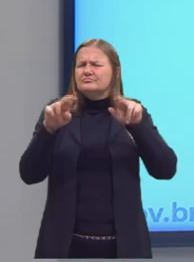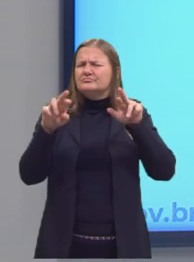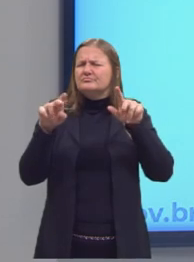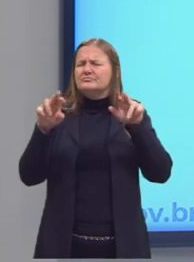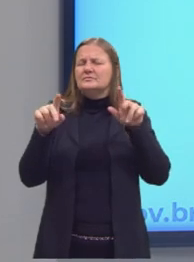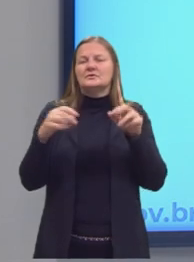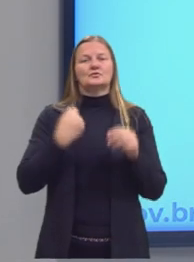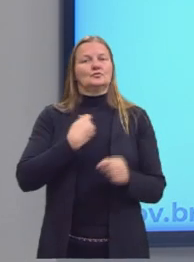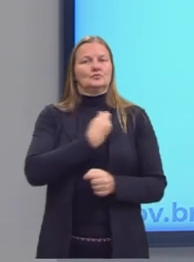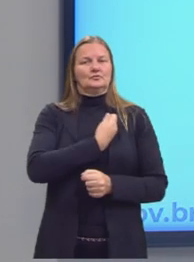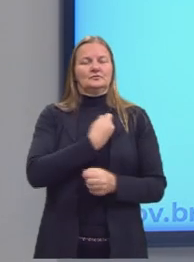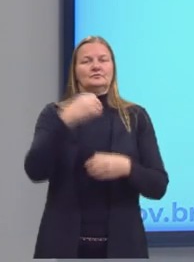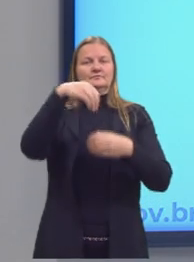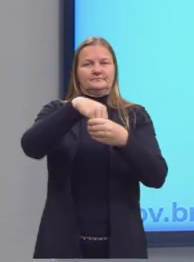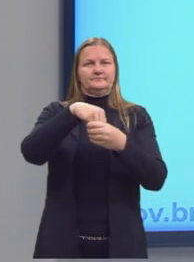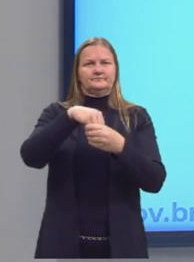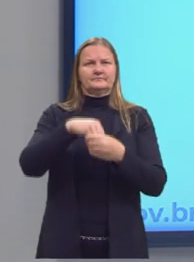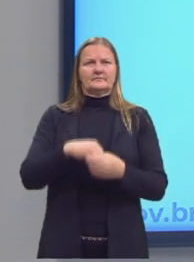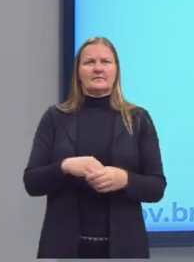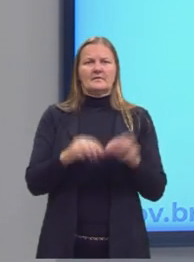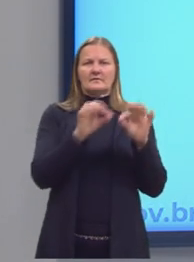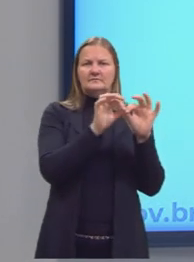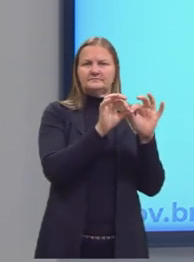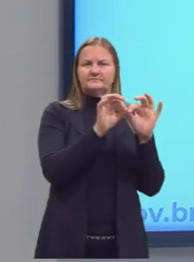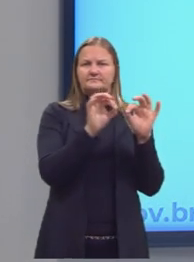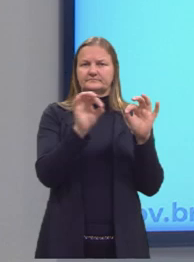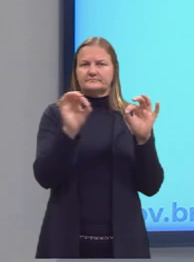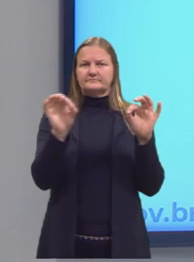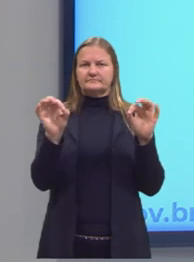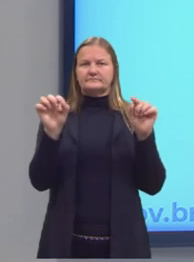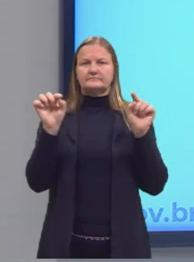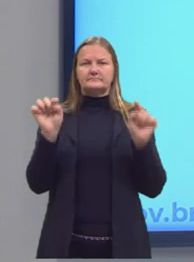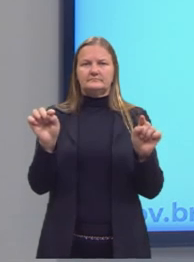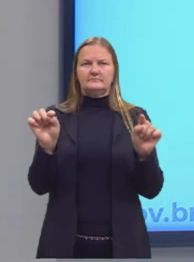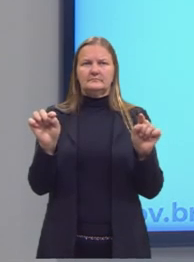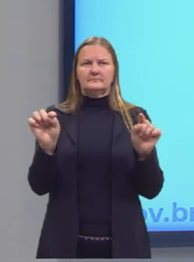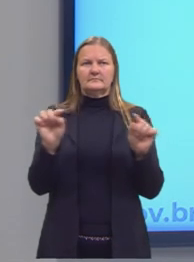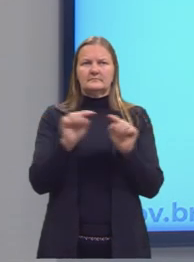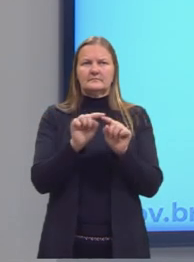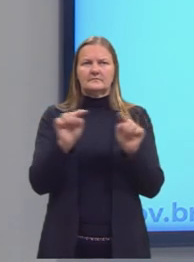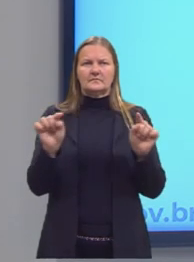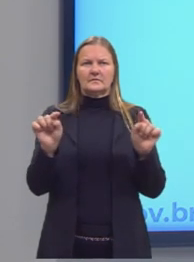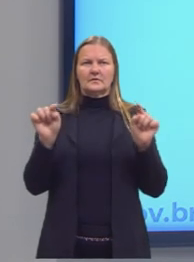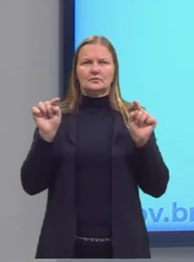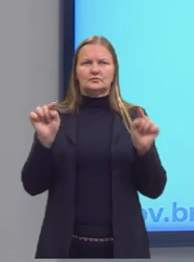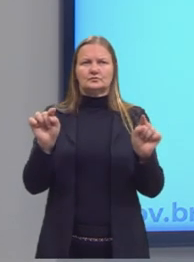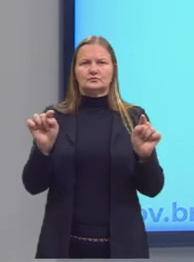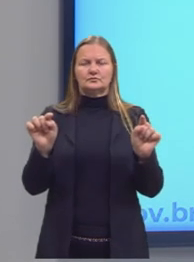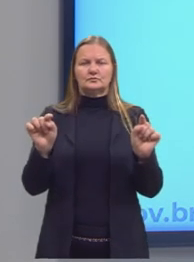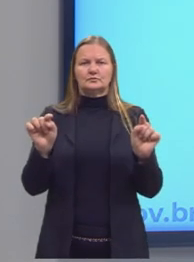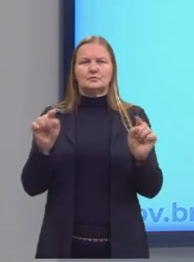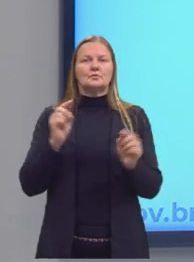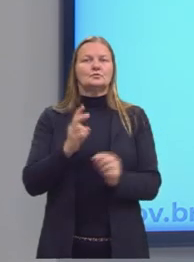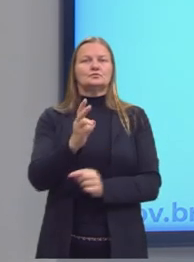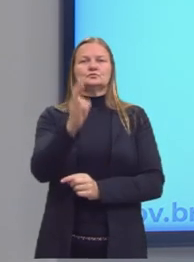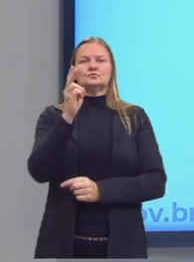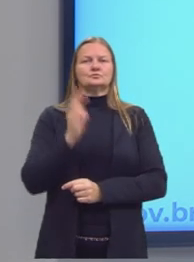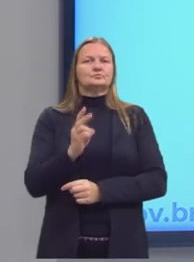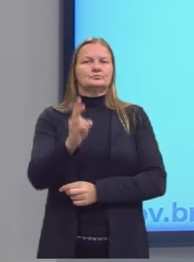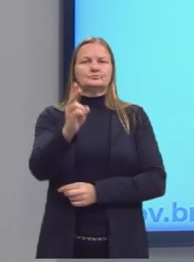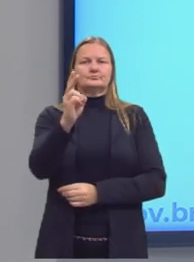E a gente representa através da reta, ligando esses valores, para demonstrar essa infinitude.